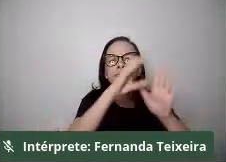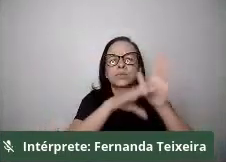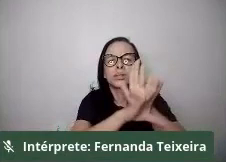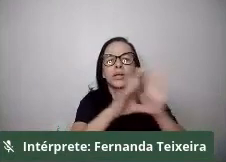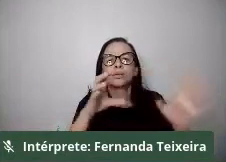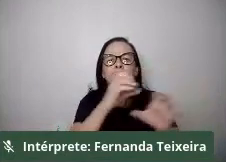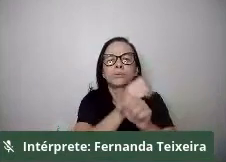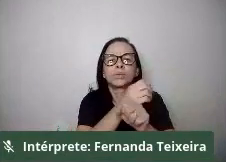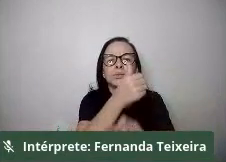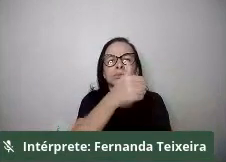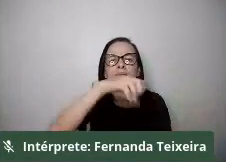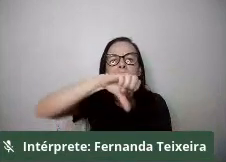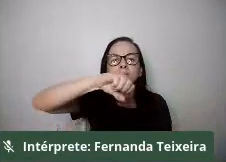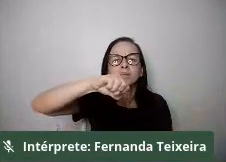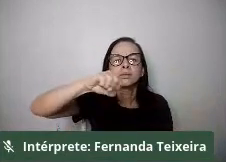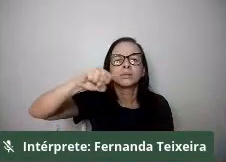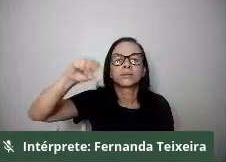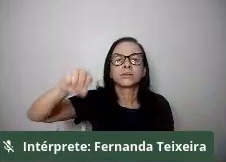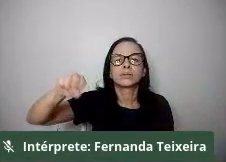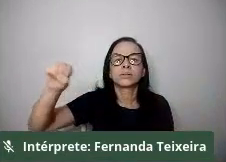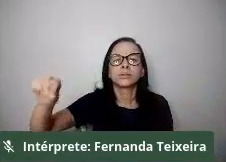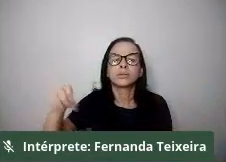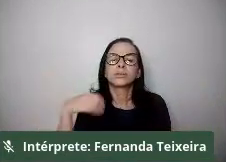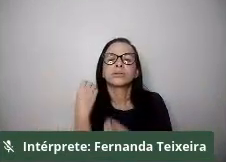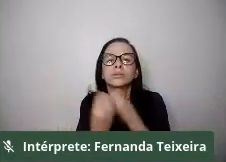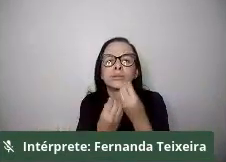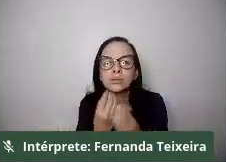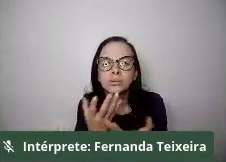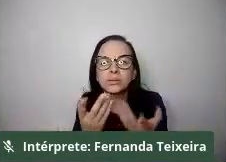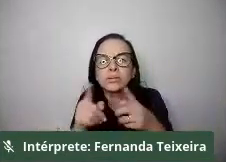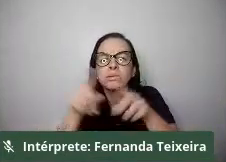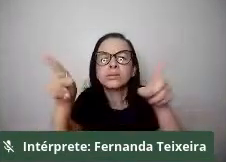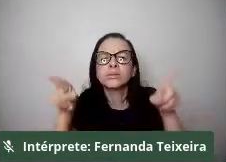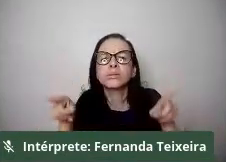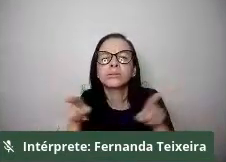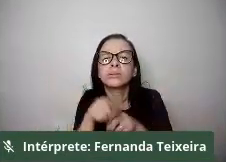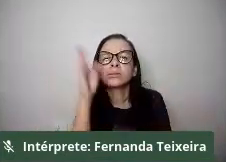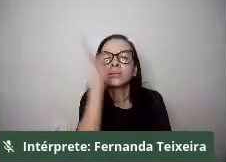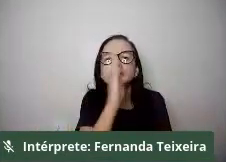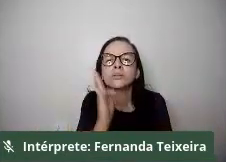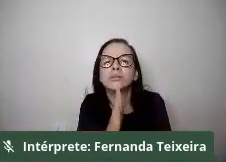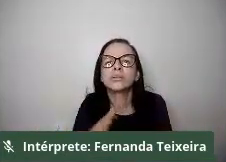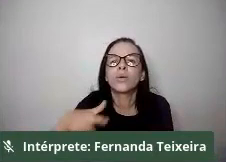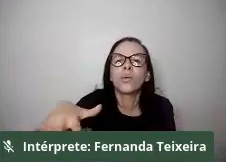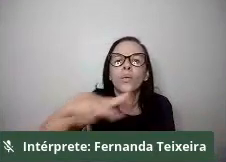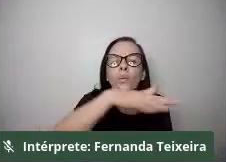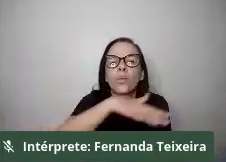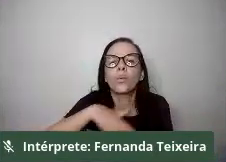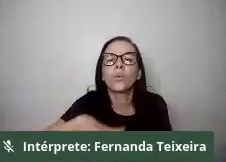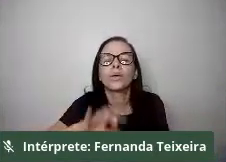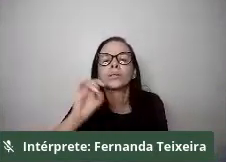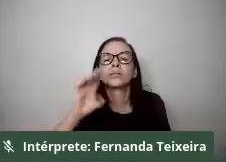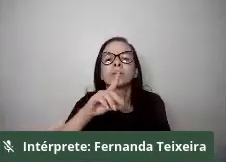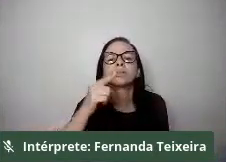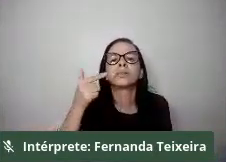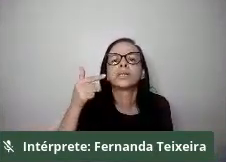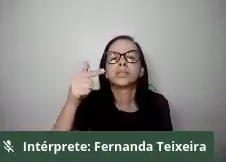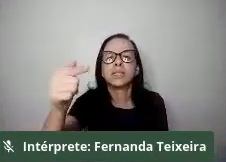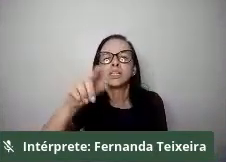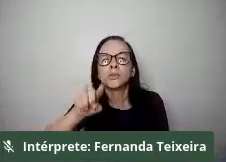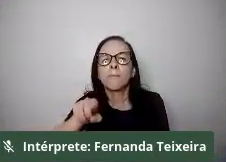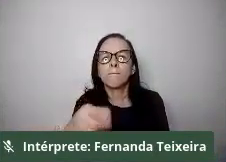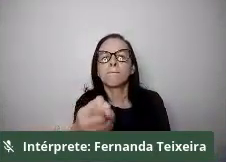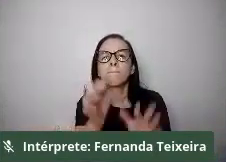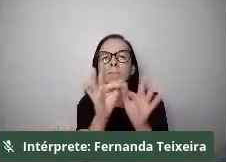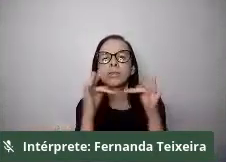ideia, isso, essa regularização de 175 territórios no Brasil todo, apenas 17 mil famílias foram atendidas